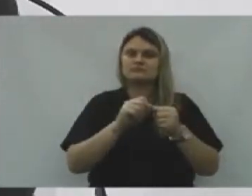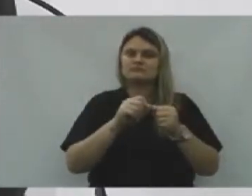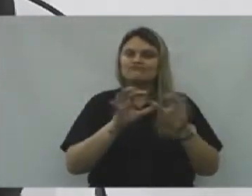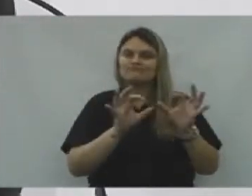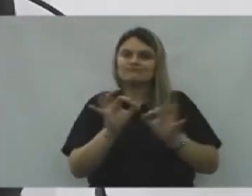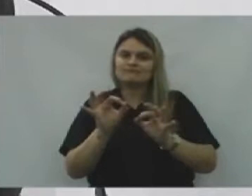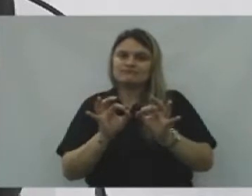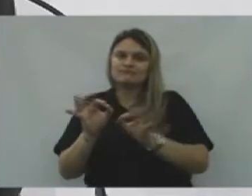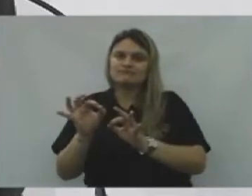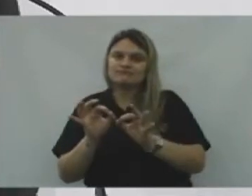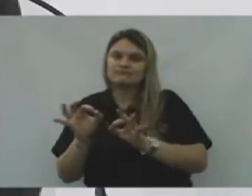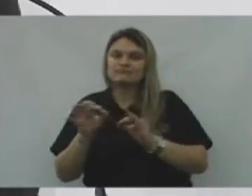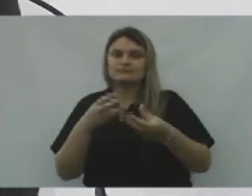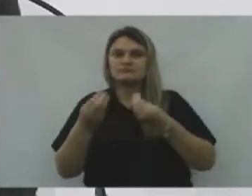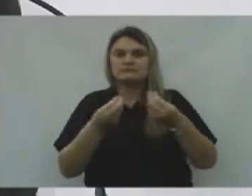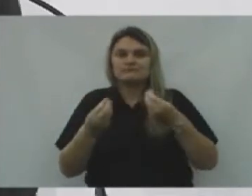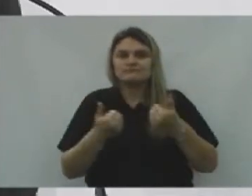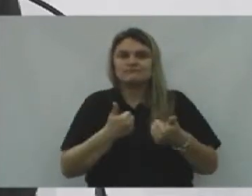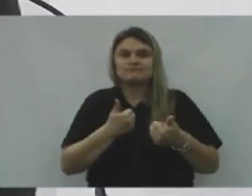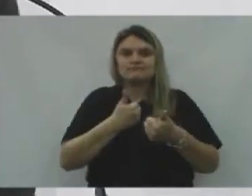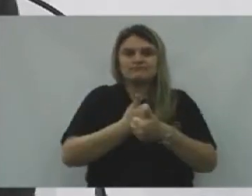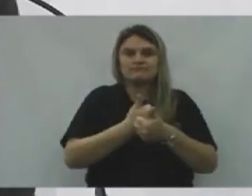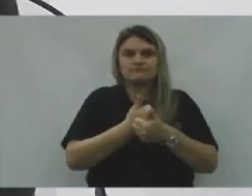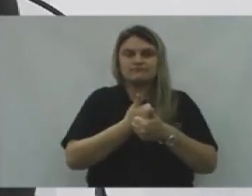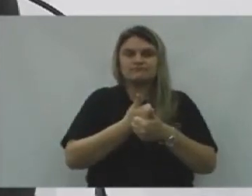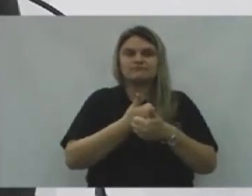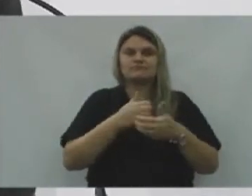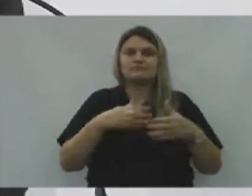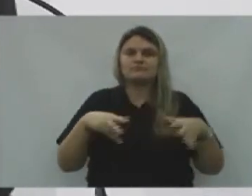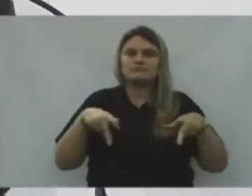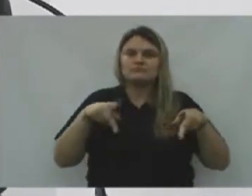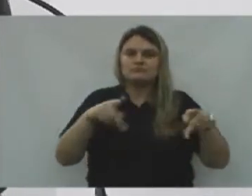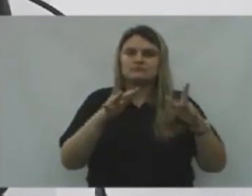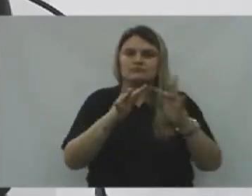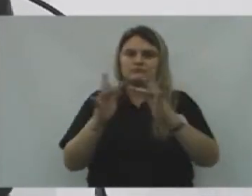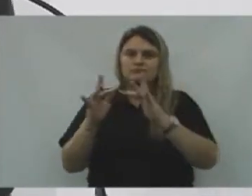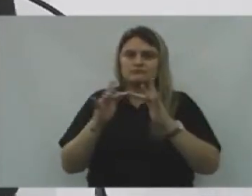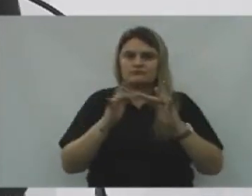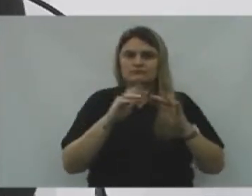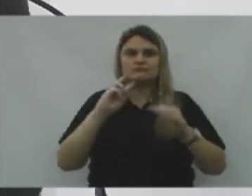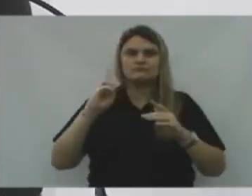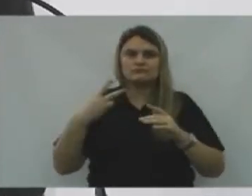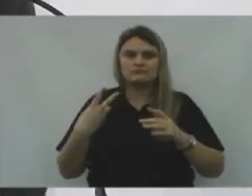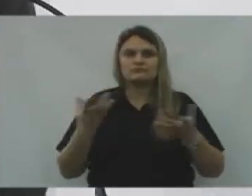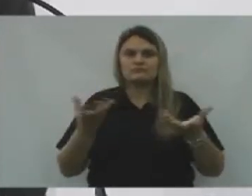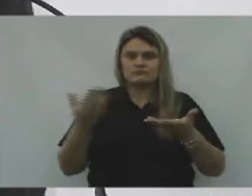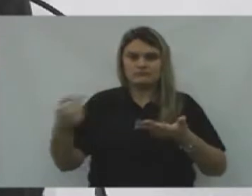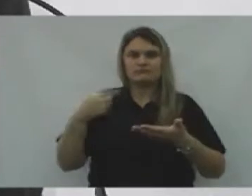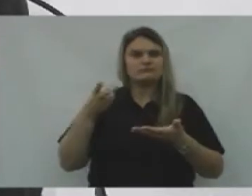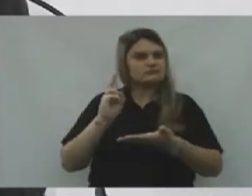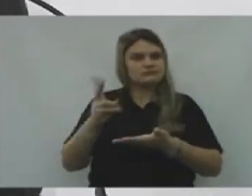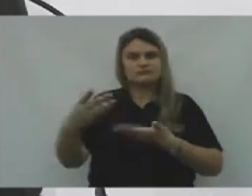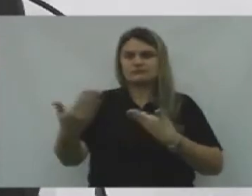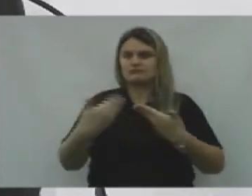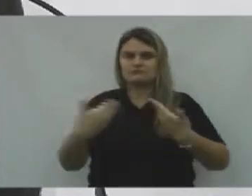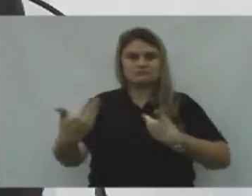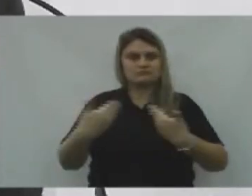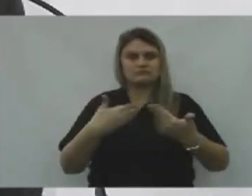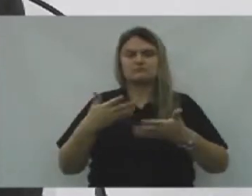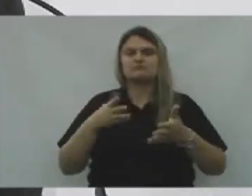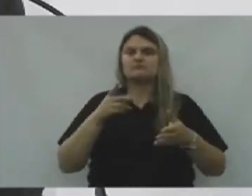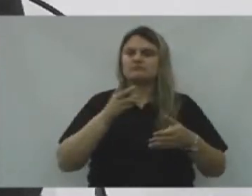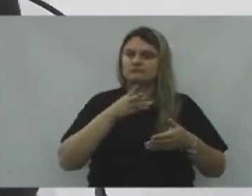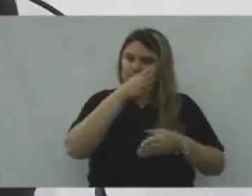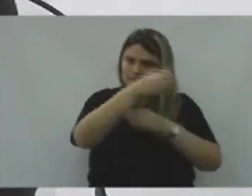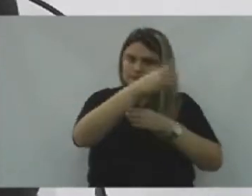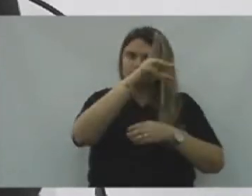alinhamento, Uma aproximação cada vez mais forte, Tanto eu estando aqui, Quero que vocês sempre estejam dentro da